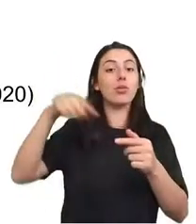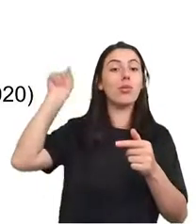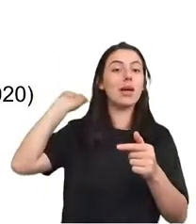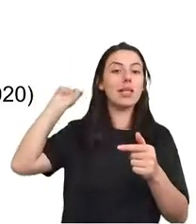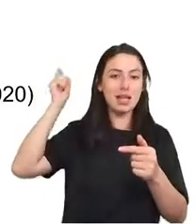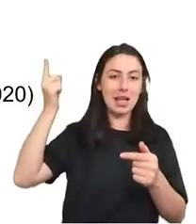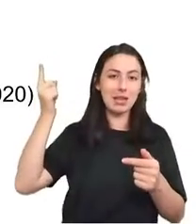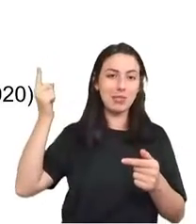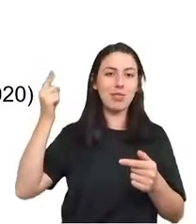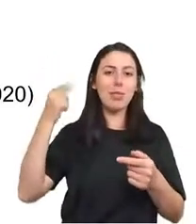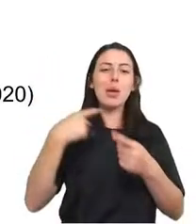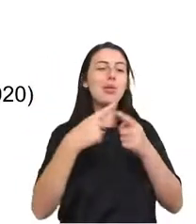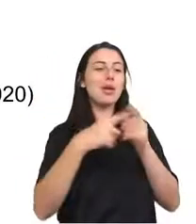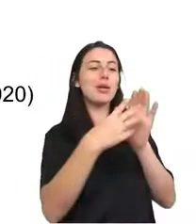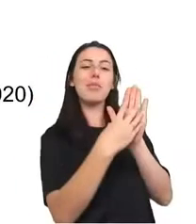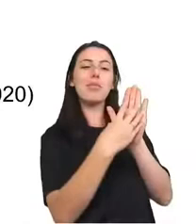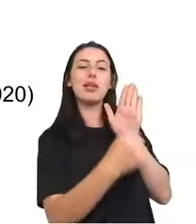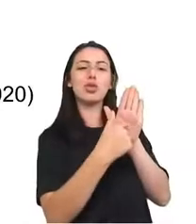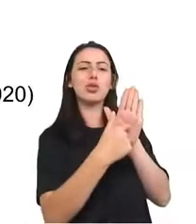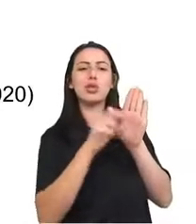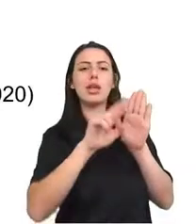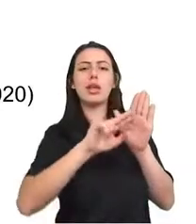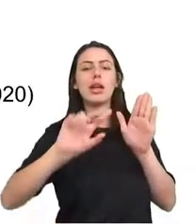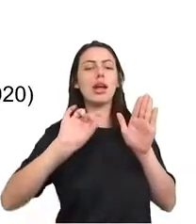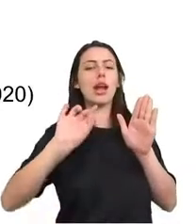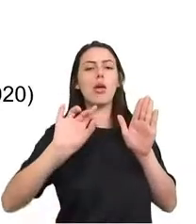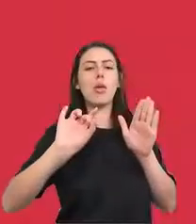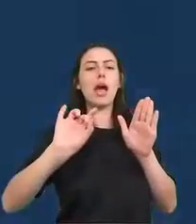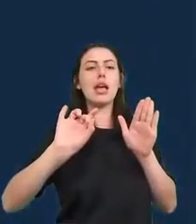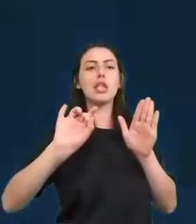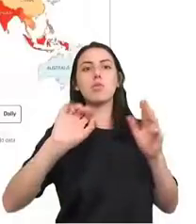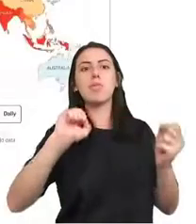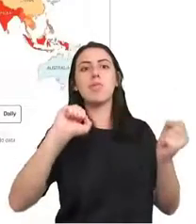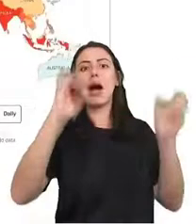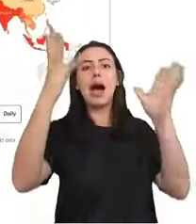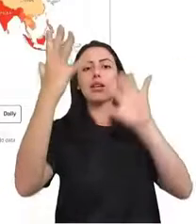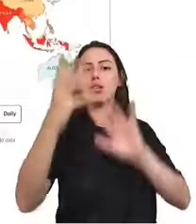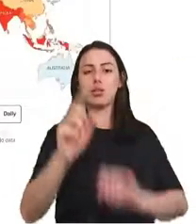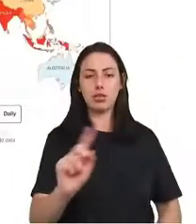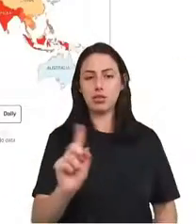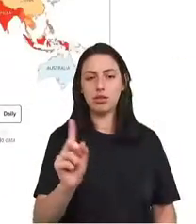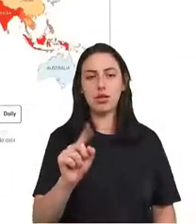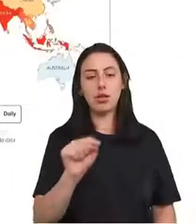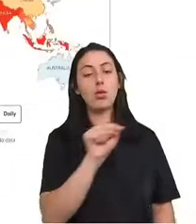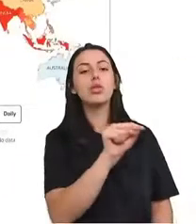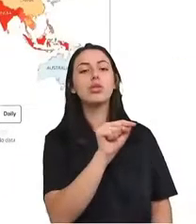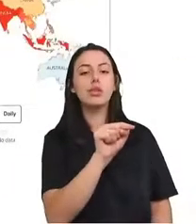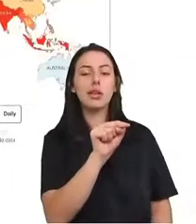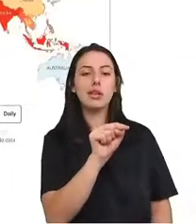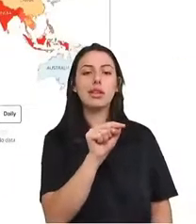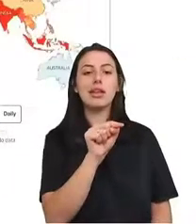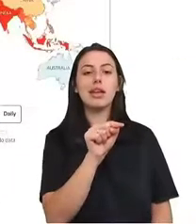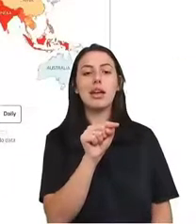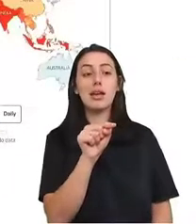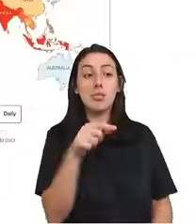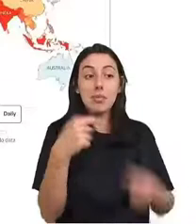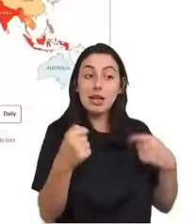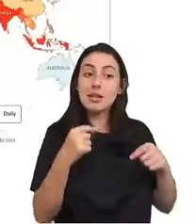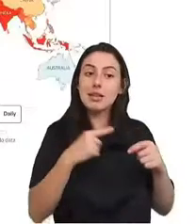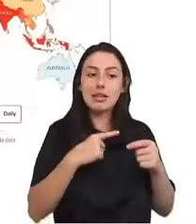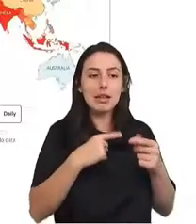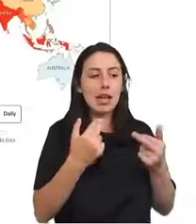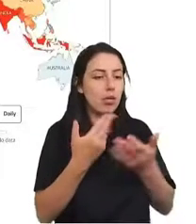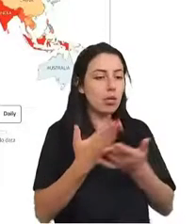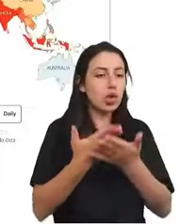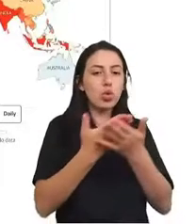solução mágica, em muitos casos pode ser até pior do que um modelo normal, comum. Então, resumindo,